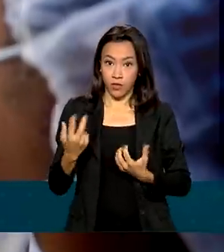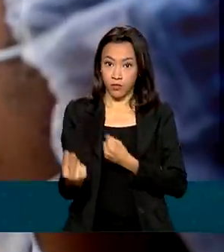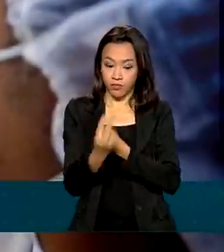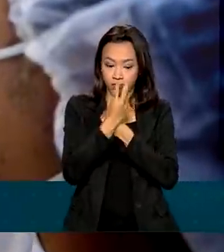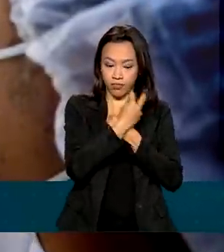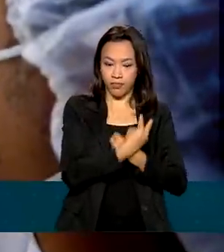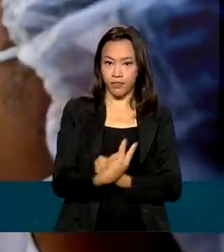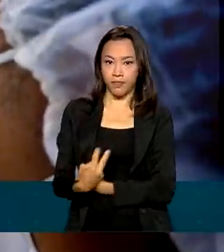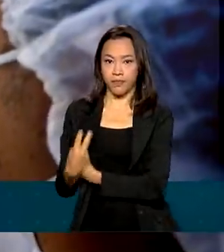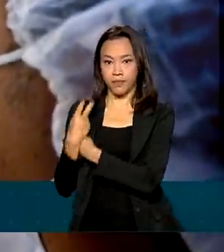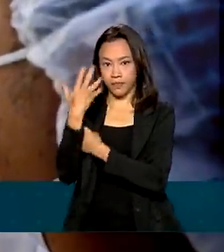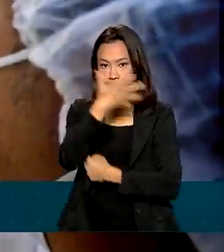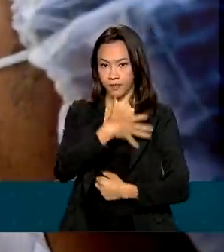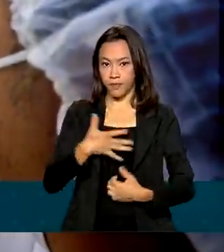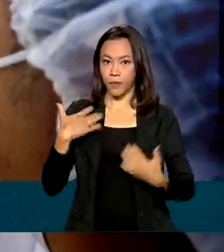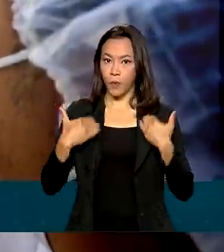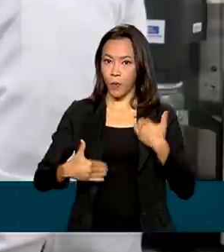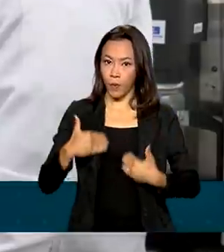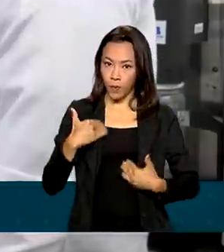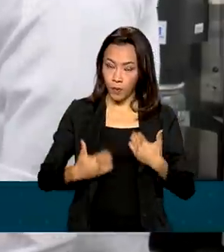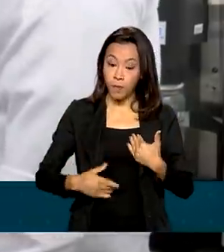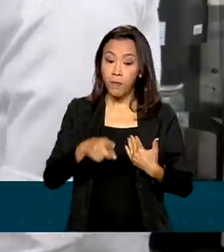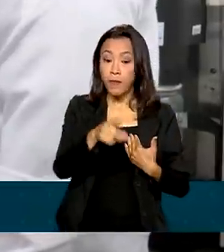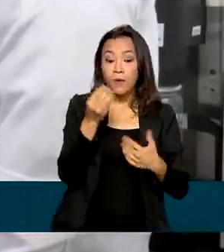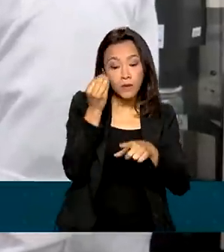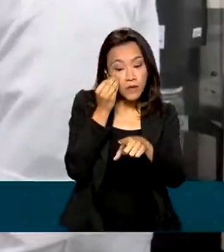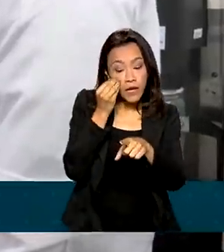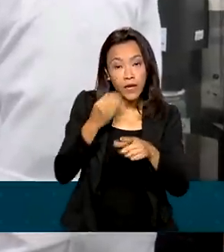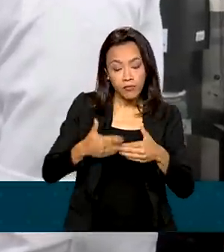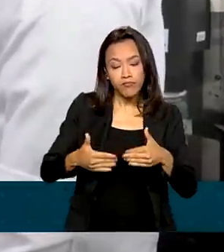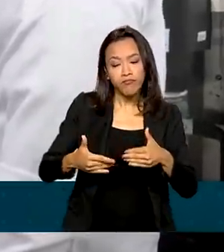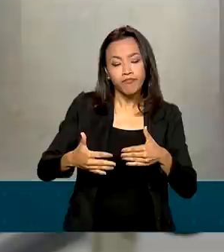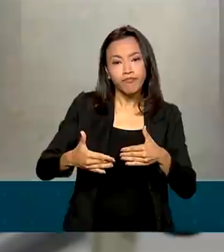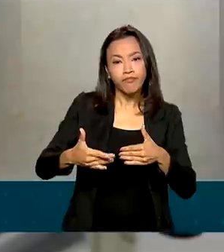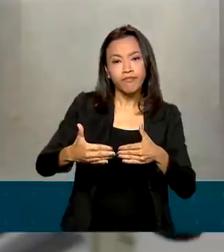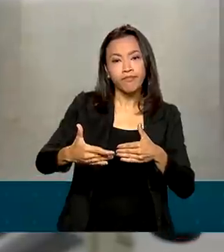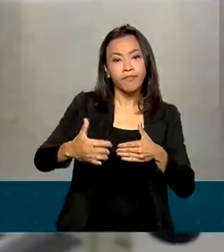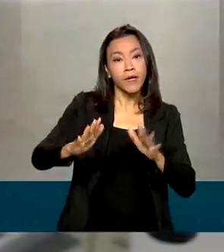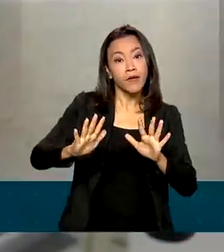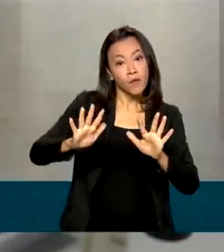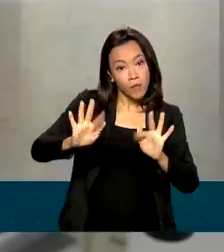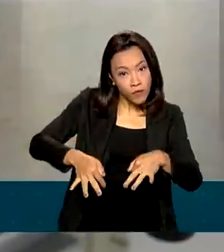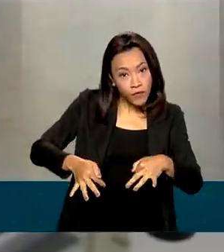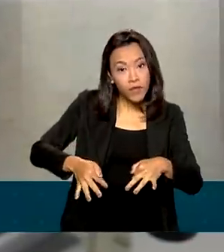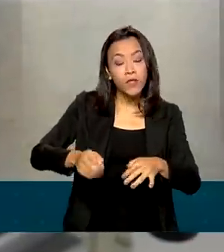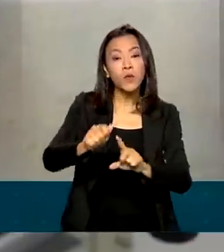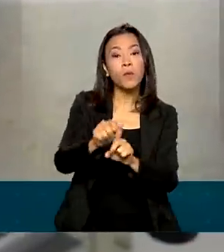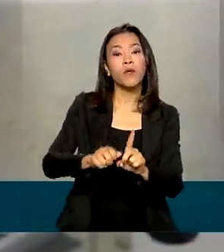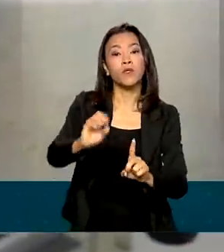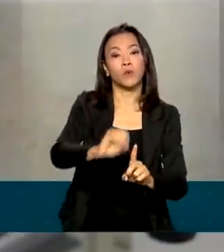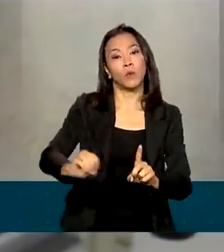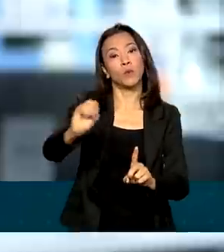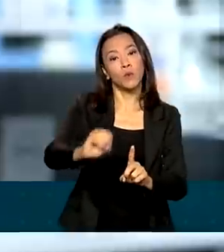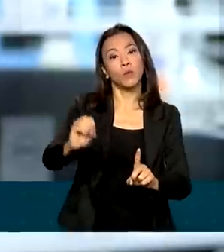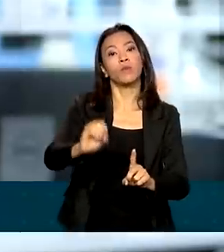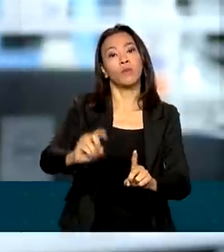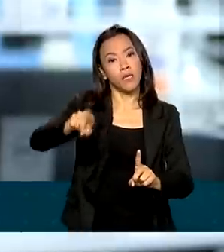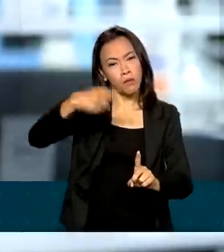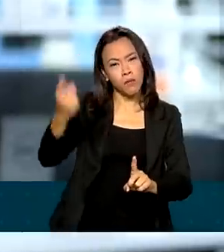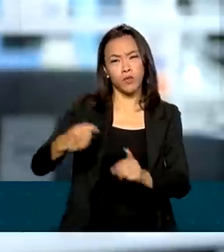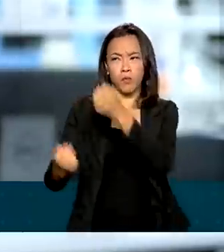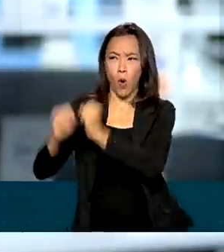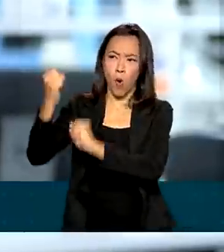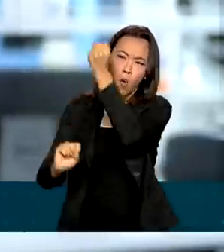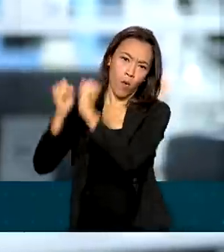expectativa é que os ensaios clínicos sejam concluídos para a produção em grande escala em outubro deste ano. Os